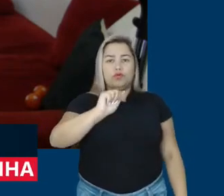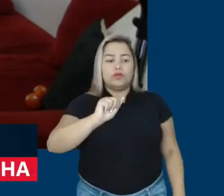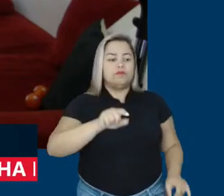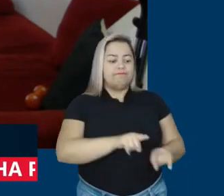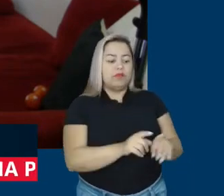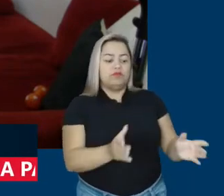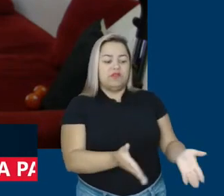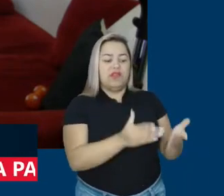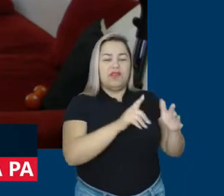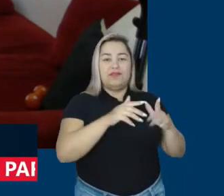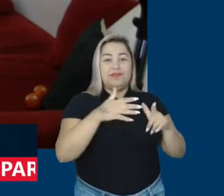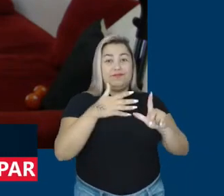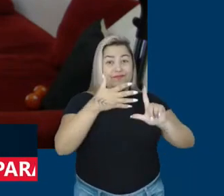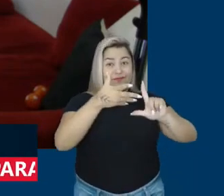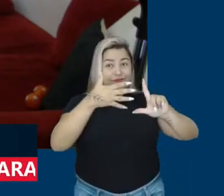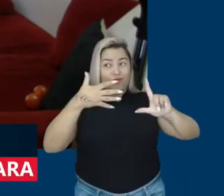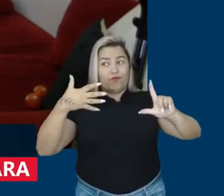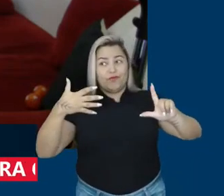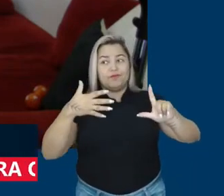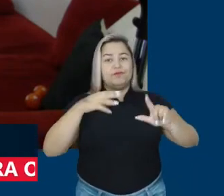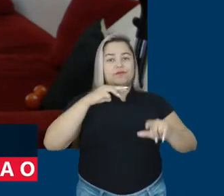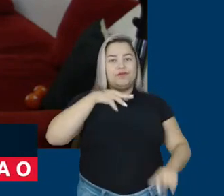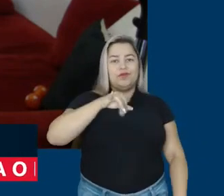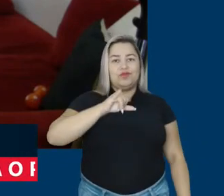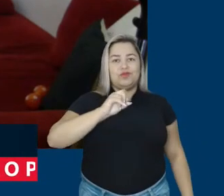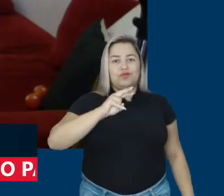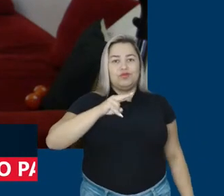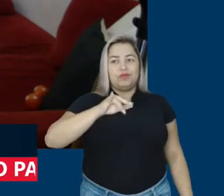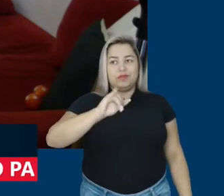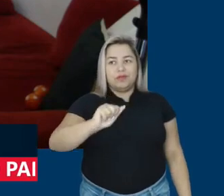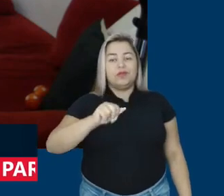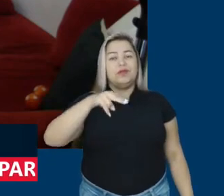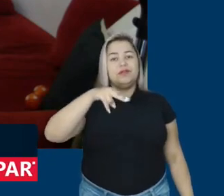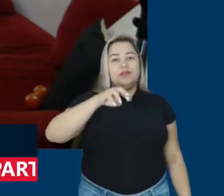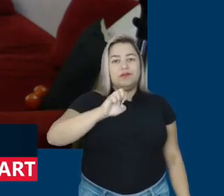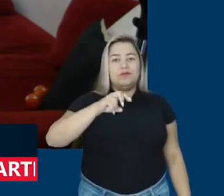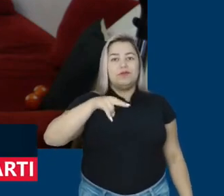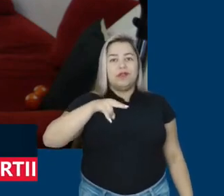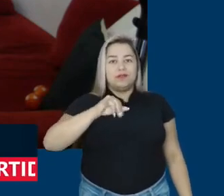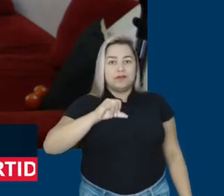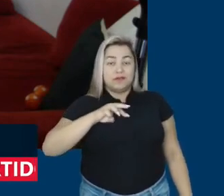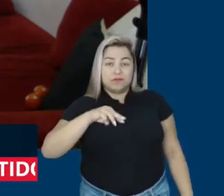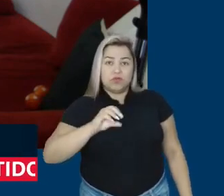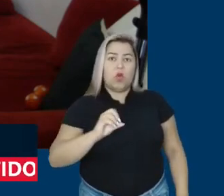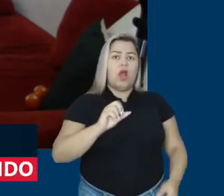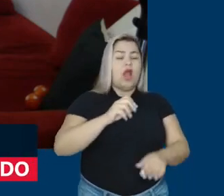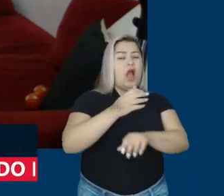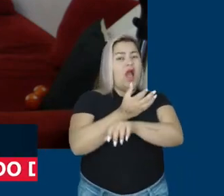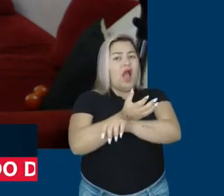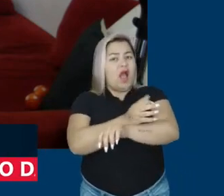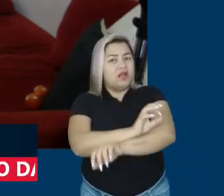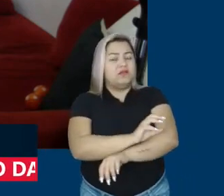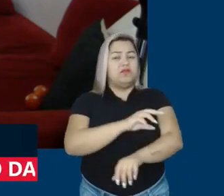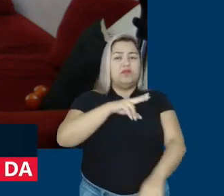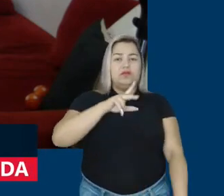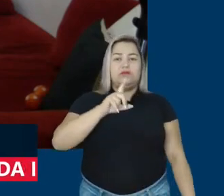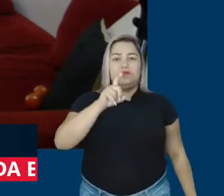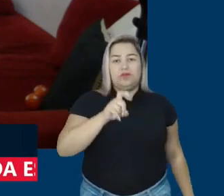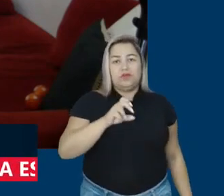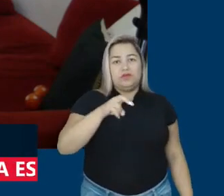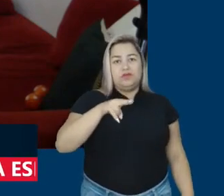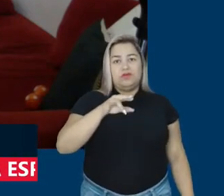né, LGBTfobia, misoginia, o neonazismo, racismo, xenofobia e também